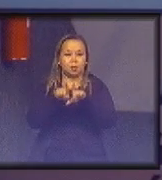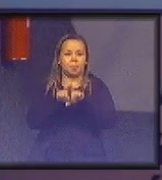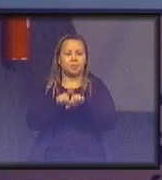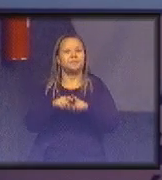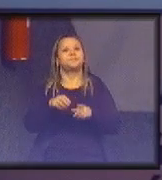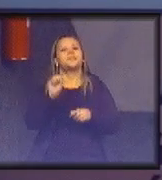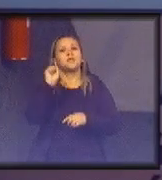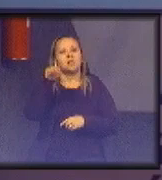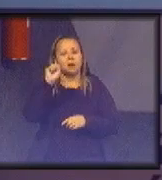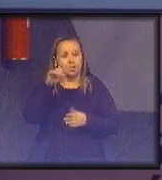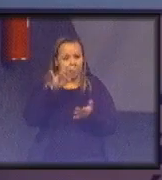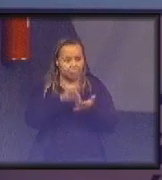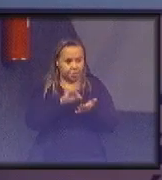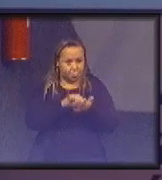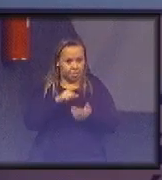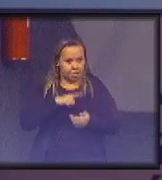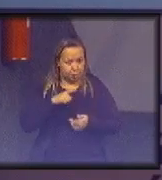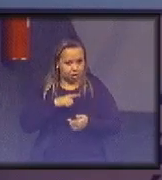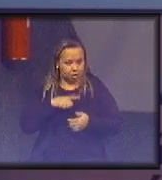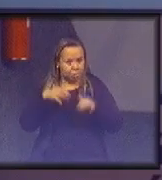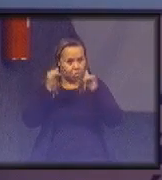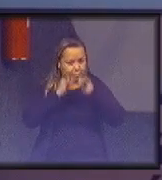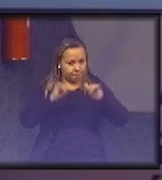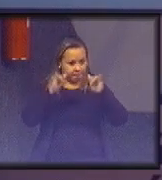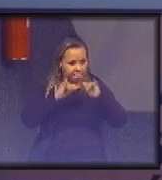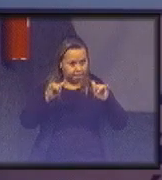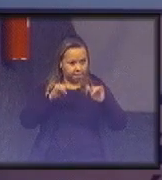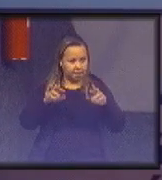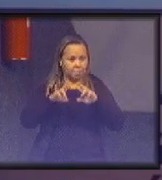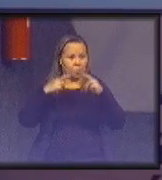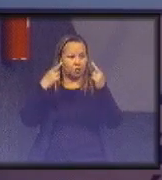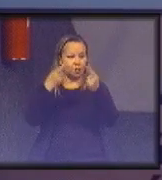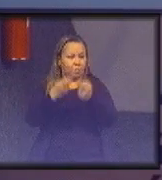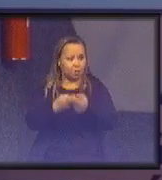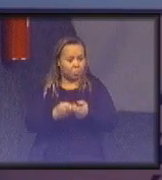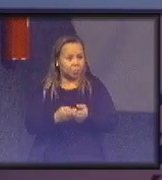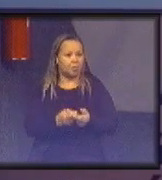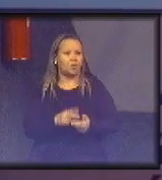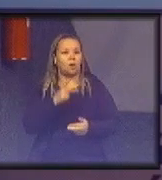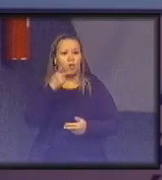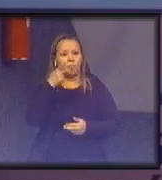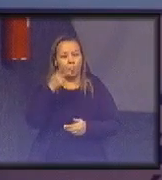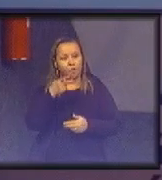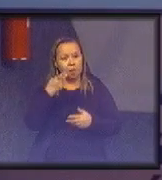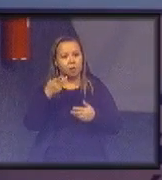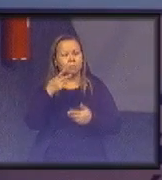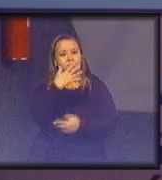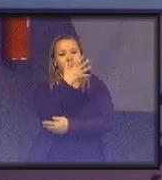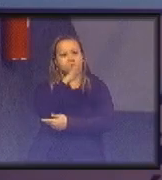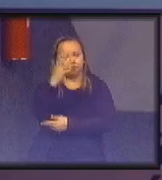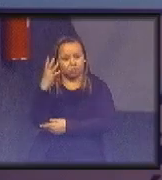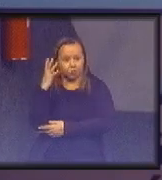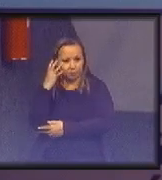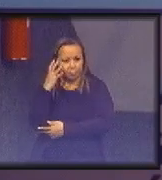gente teve no ano passado o workshop com os núcleos socioambientais, a gente inclusive pretende repetir esse ano.